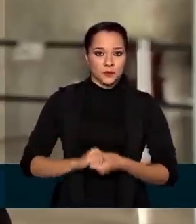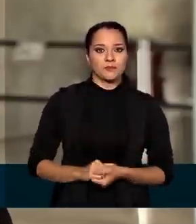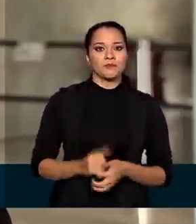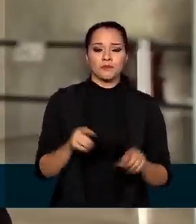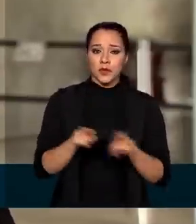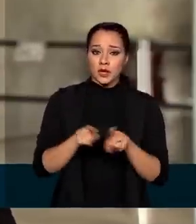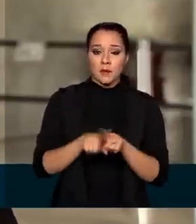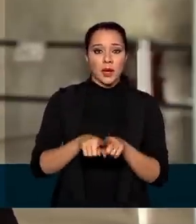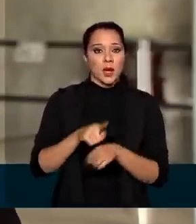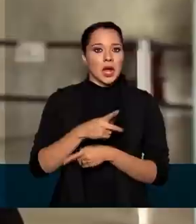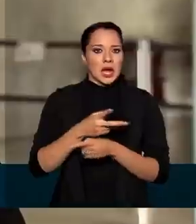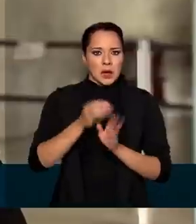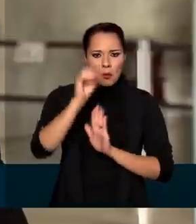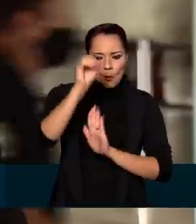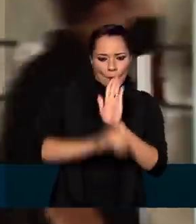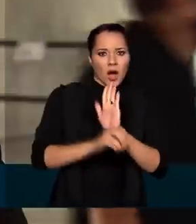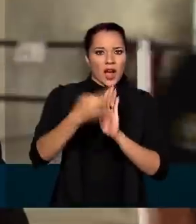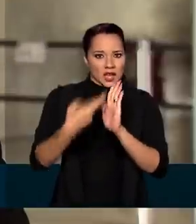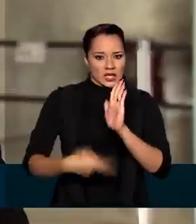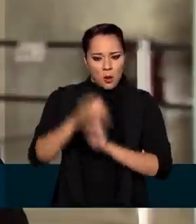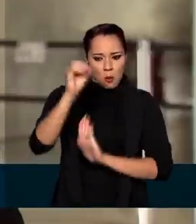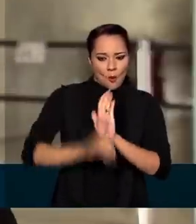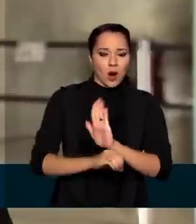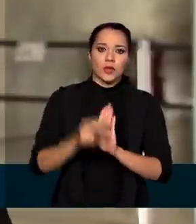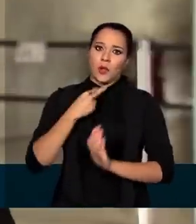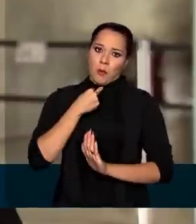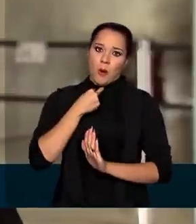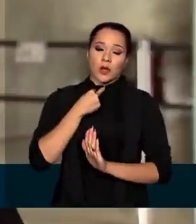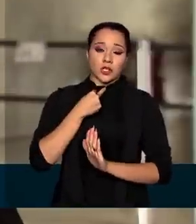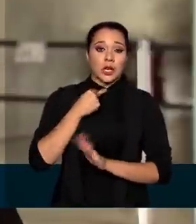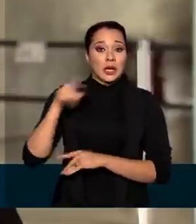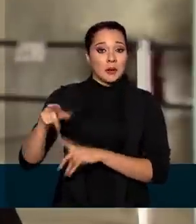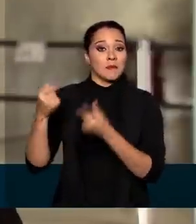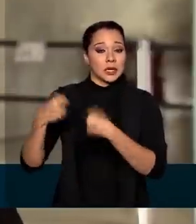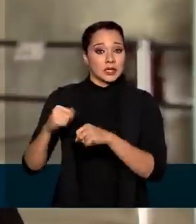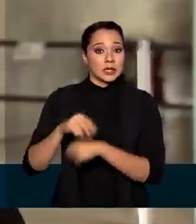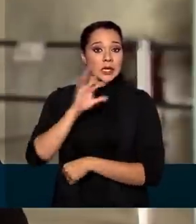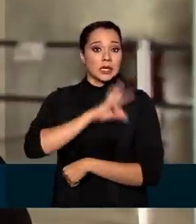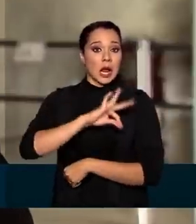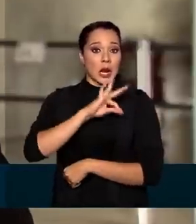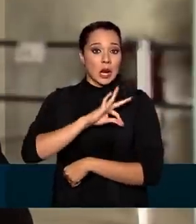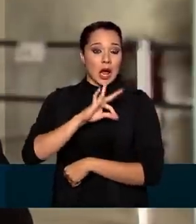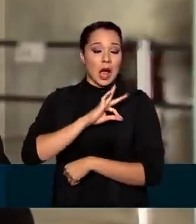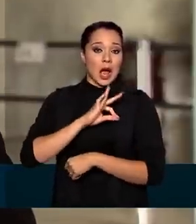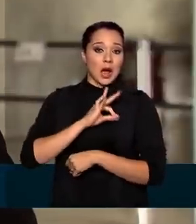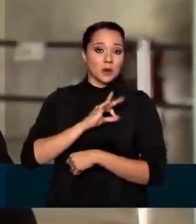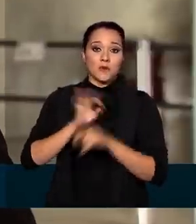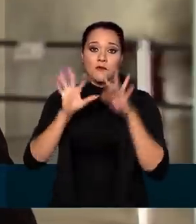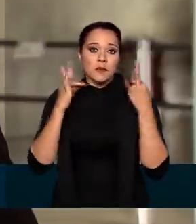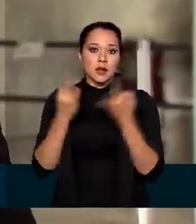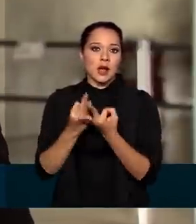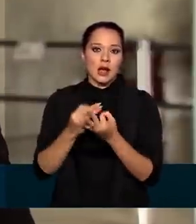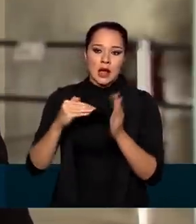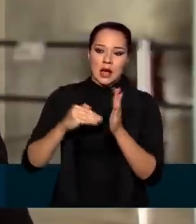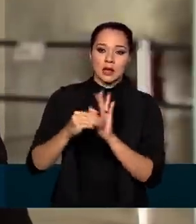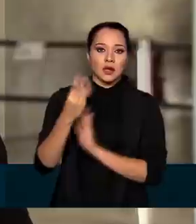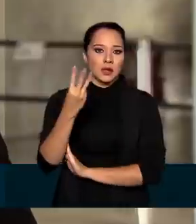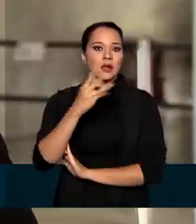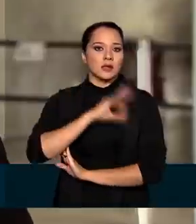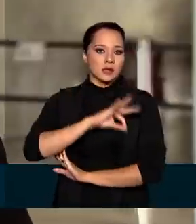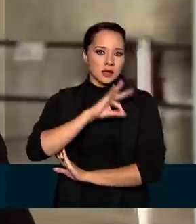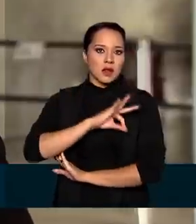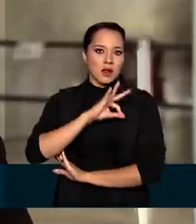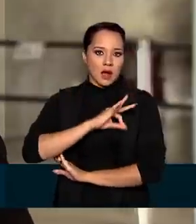Também não pode ter zerado a redação. E o candidato precisa ter uma renda familiar mensal bruta de até 3 salários